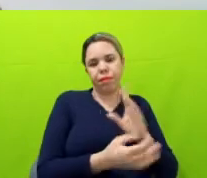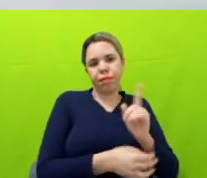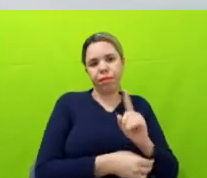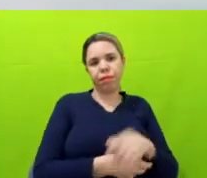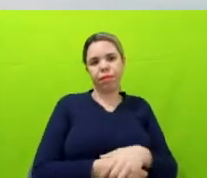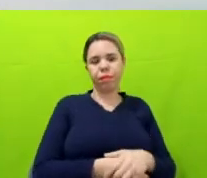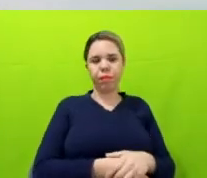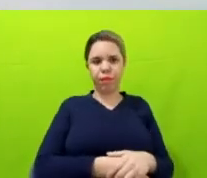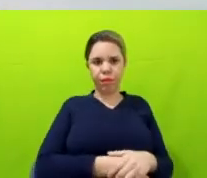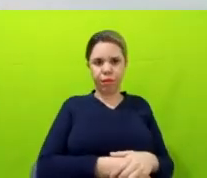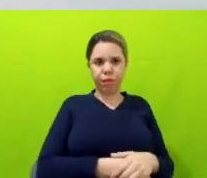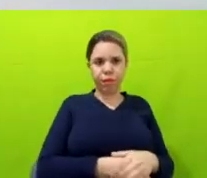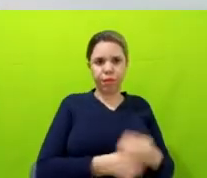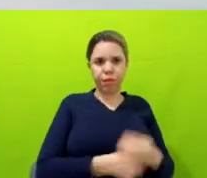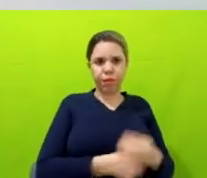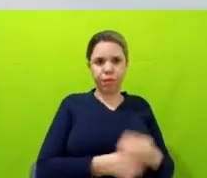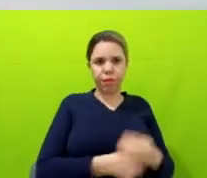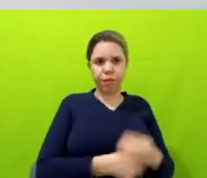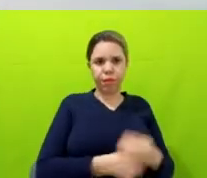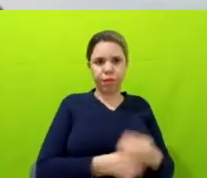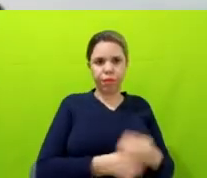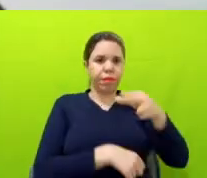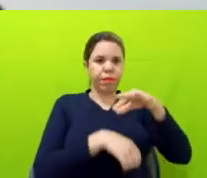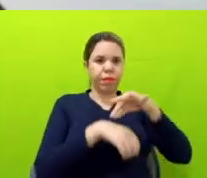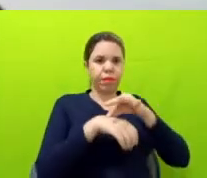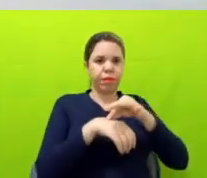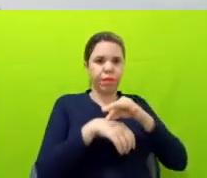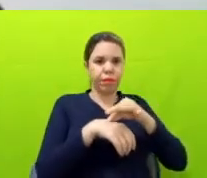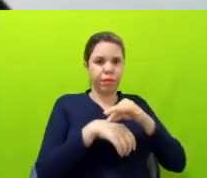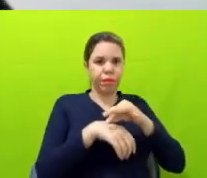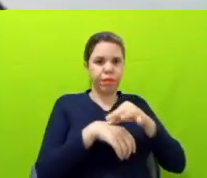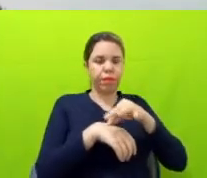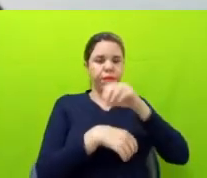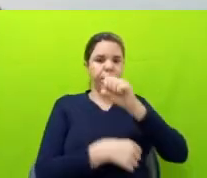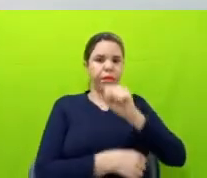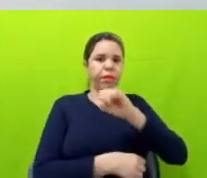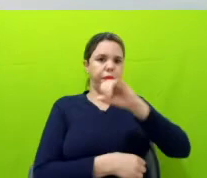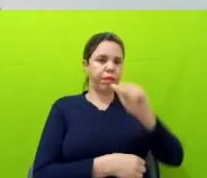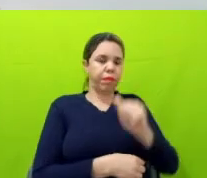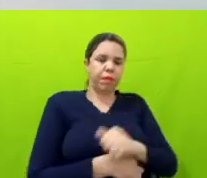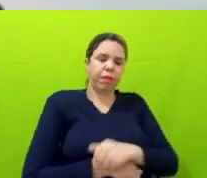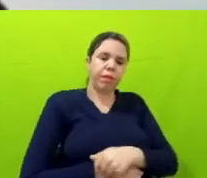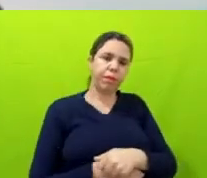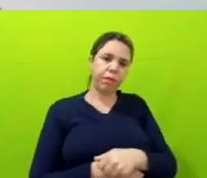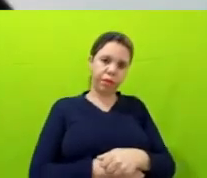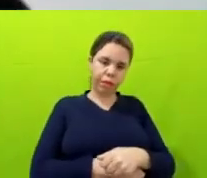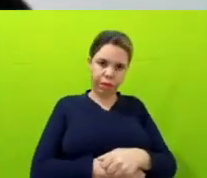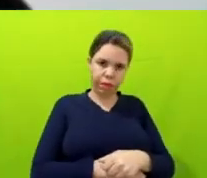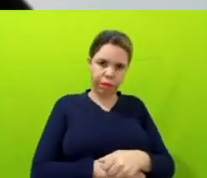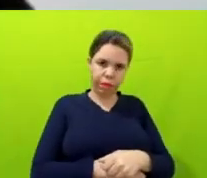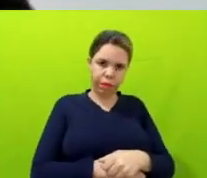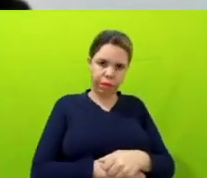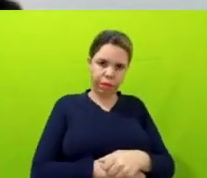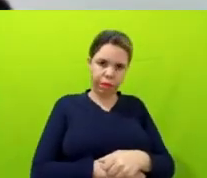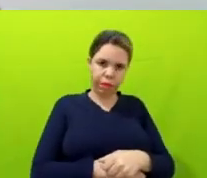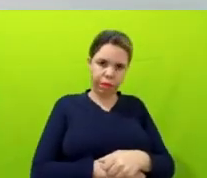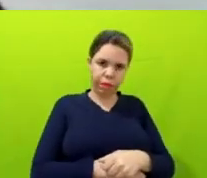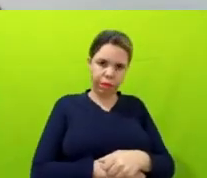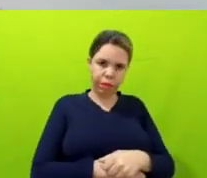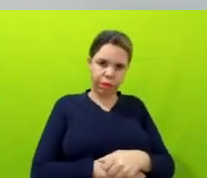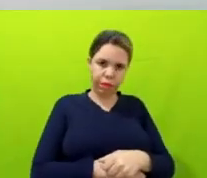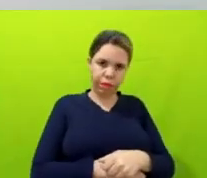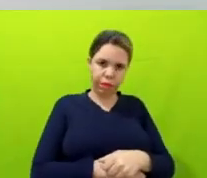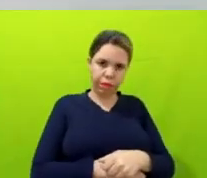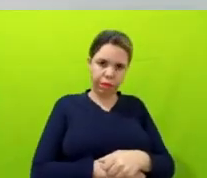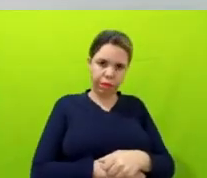fornecimento principalmente de carne e soja, né. Mas, para além disso, né, hoje a gente tem, por exemplo, informações do crédito rural,